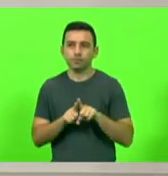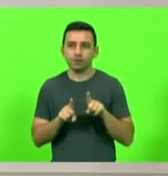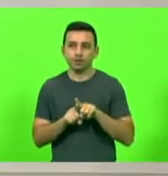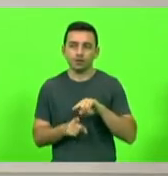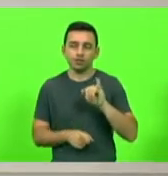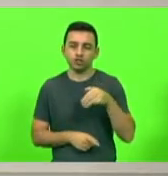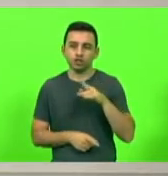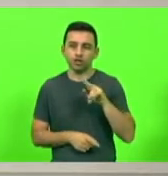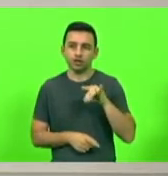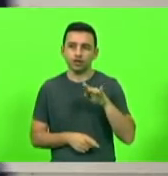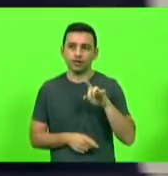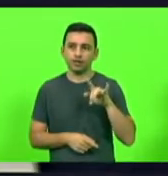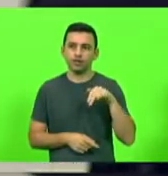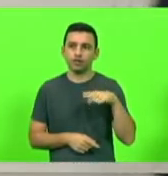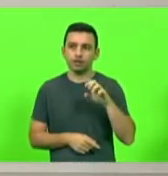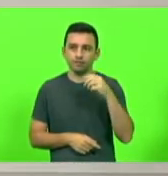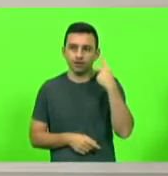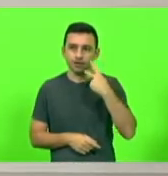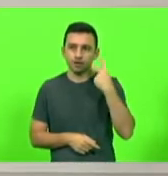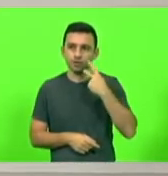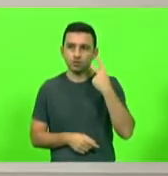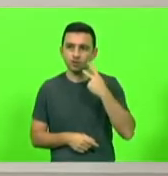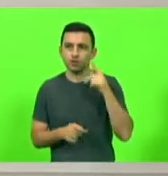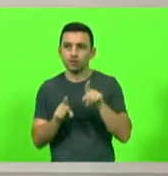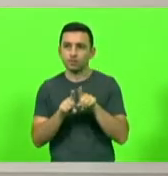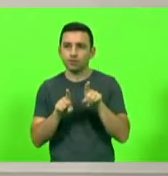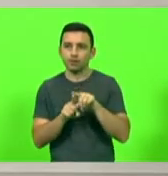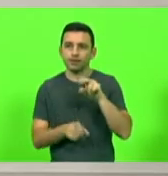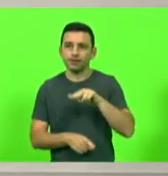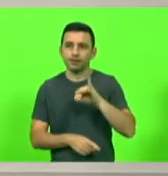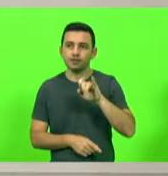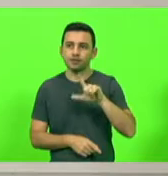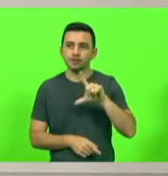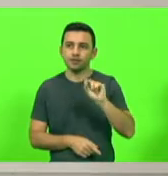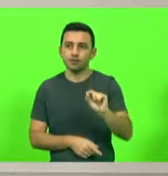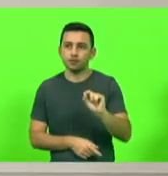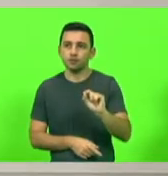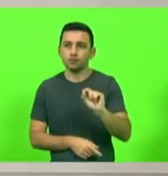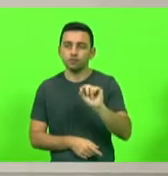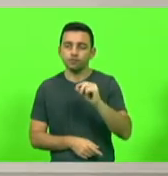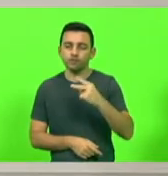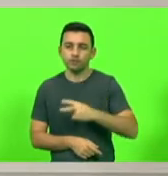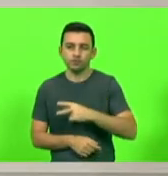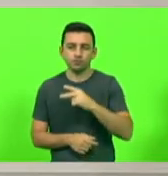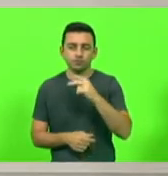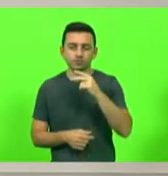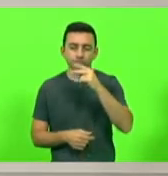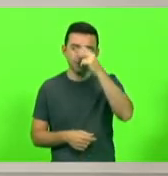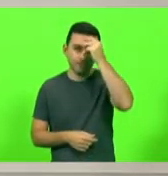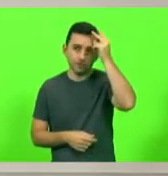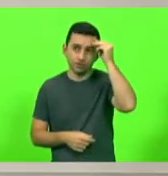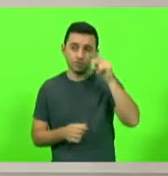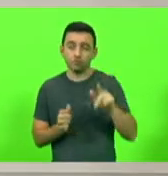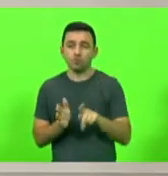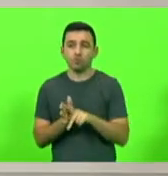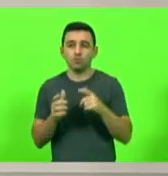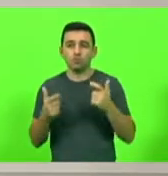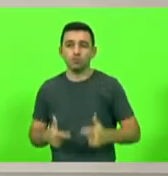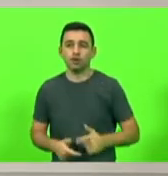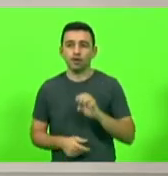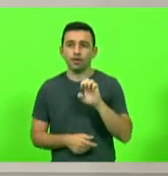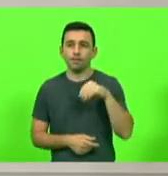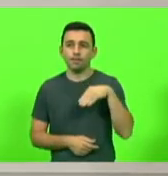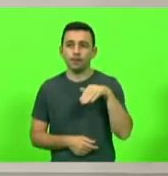Souza Nitz, que é a vereadora, e o Nilo Graupner, vice-prefeito de Dona Ema.